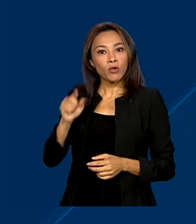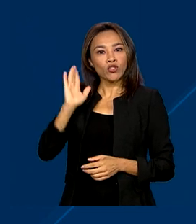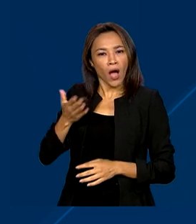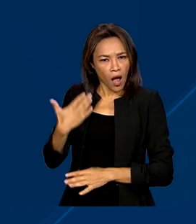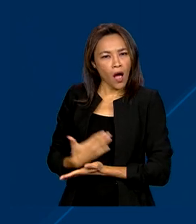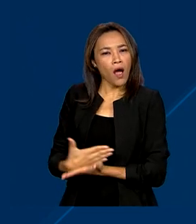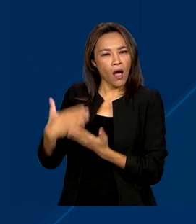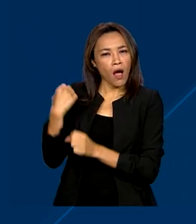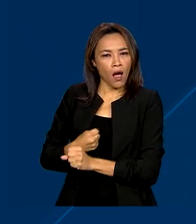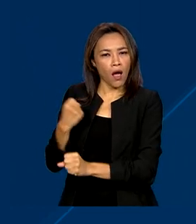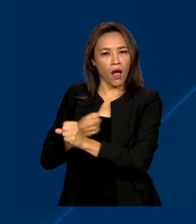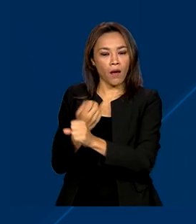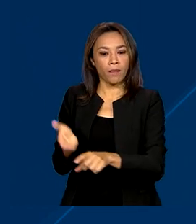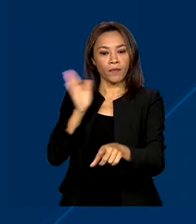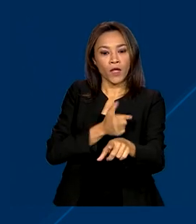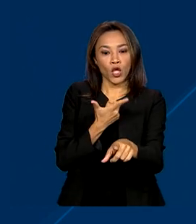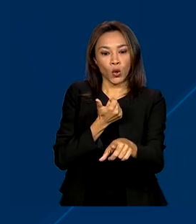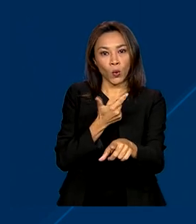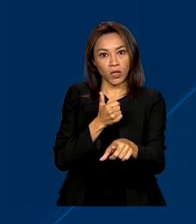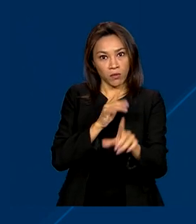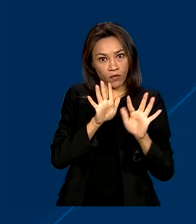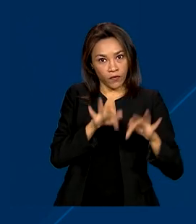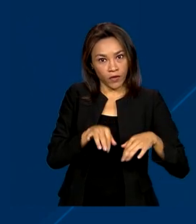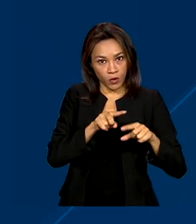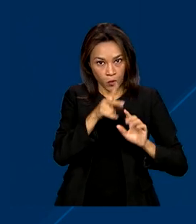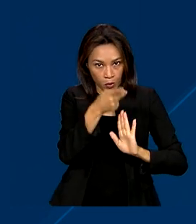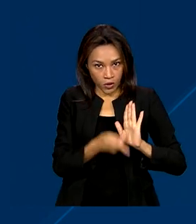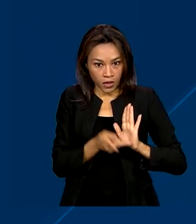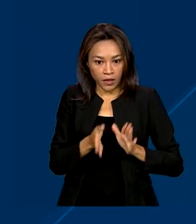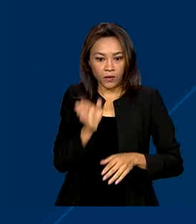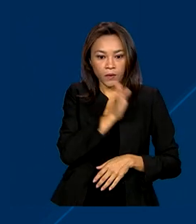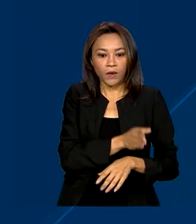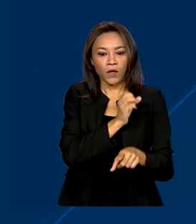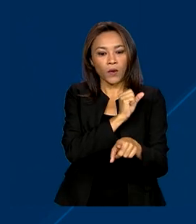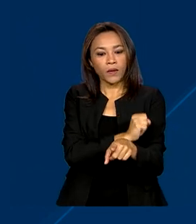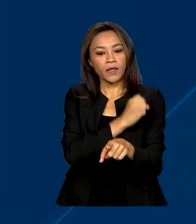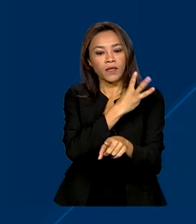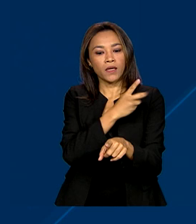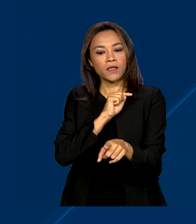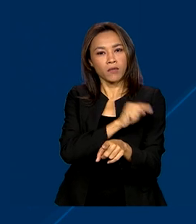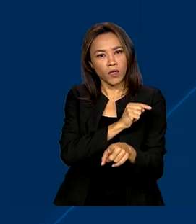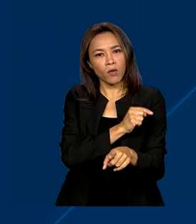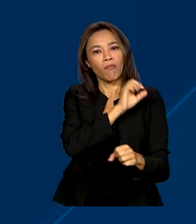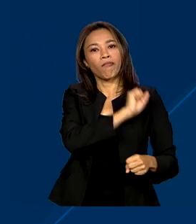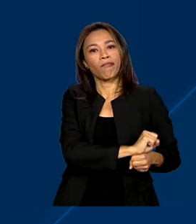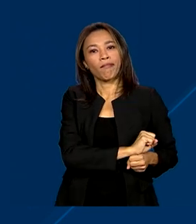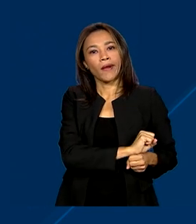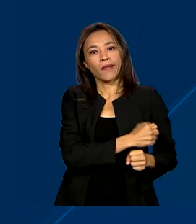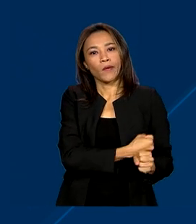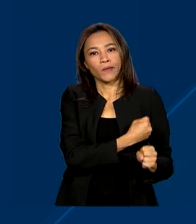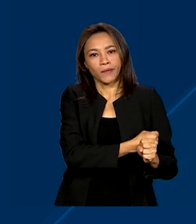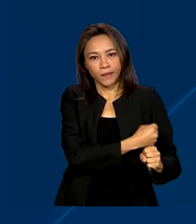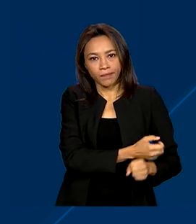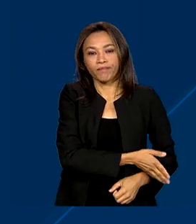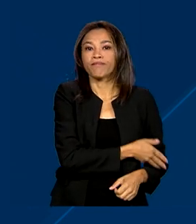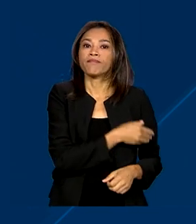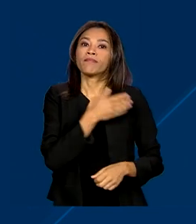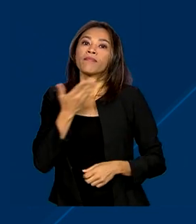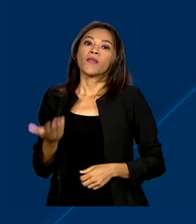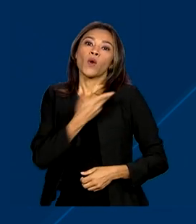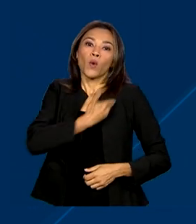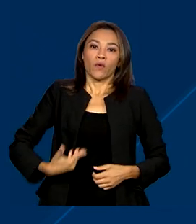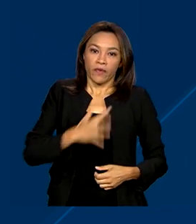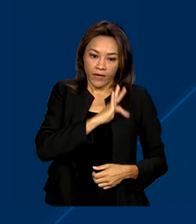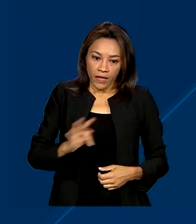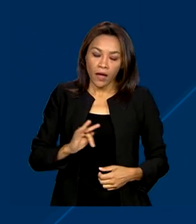andamento, 12 mil em fase de projeto e 83 mil seguem com as obras paradas. O governo federal quer dar